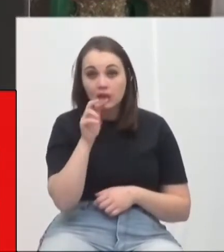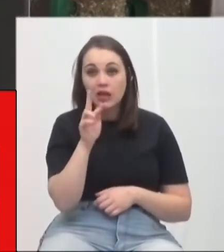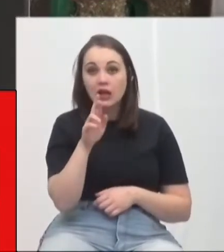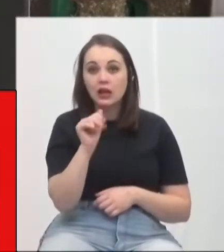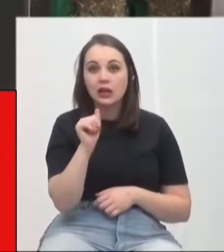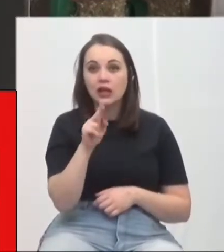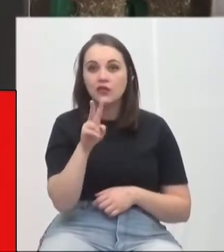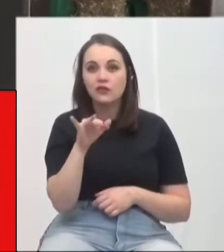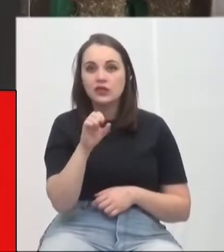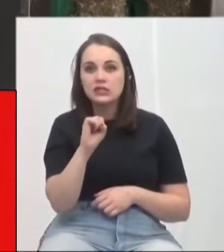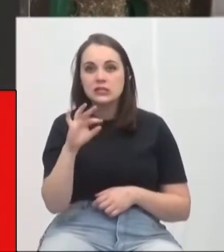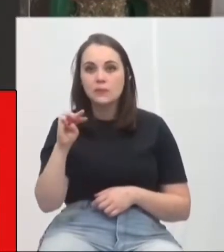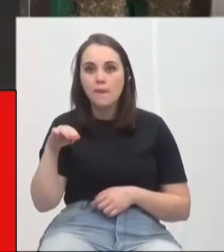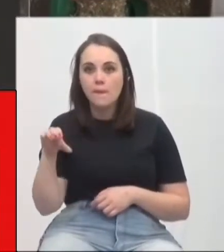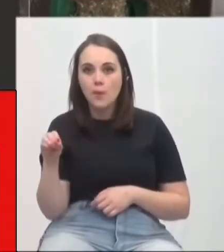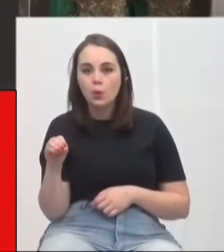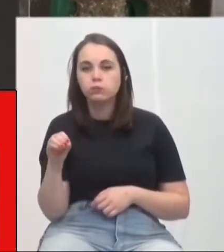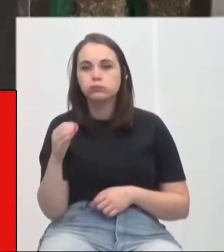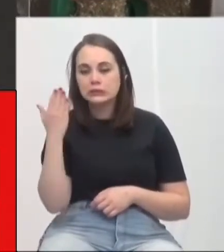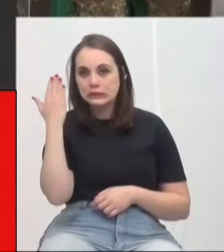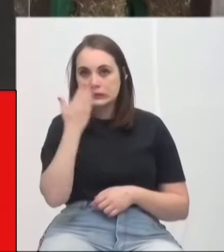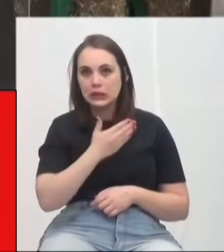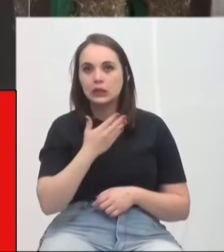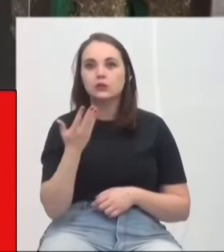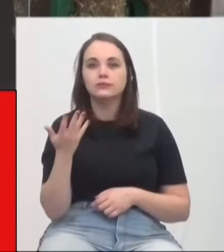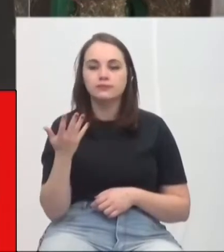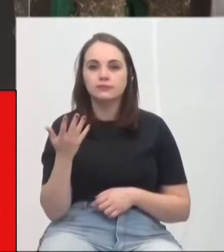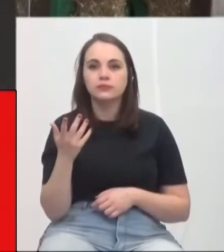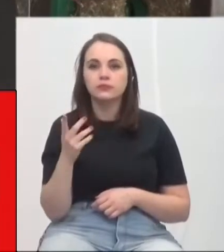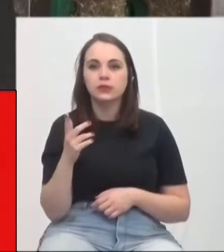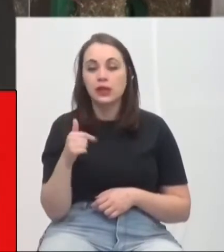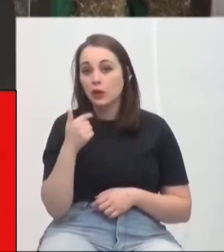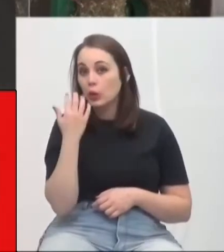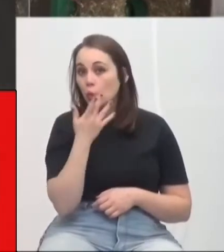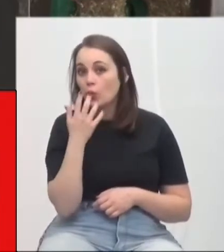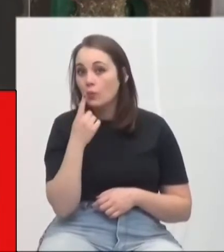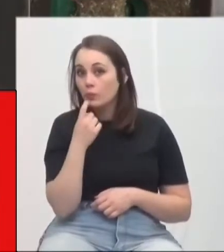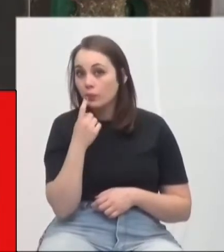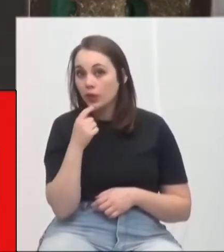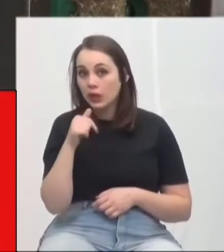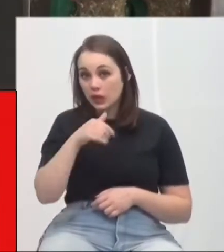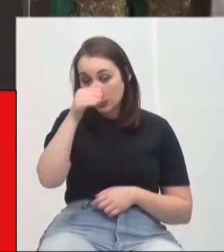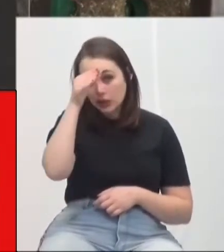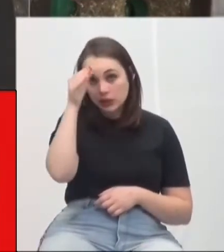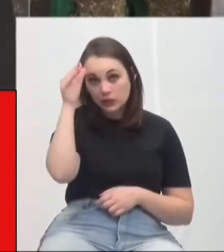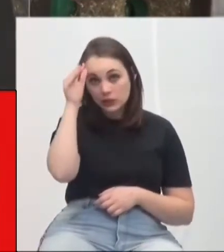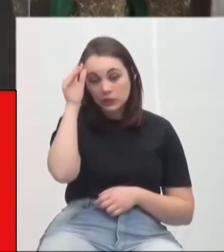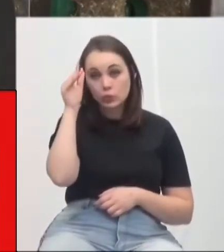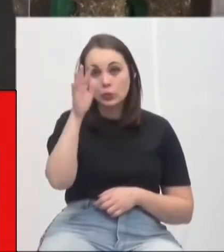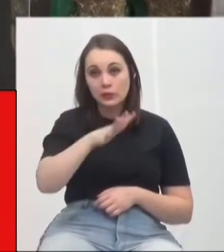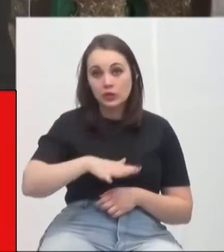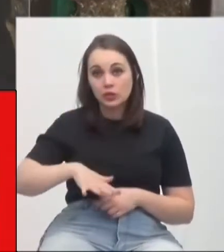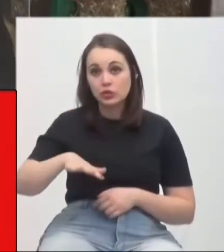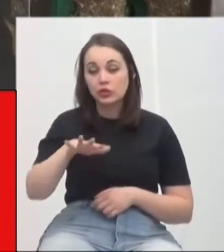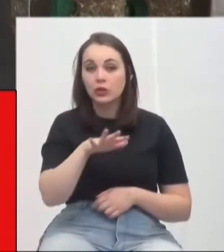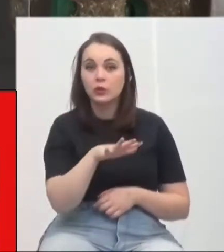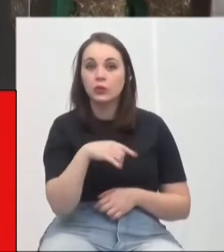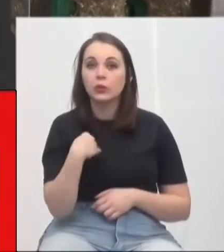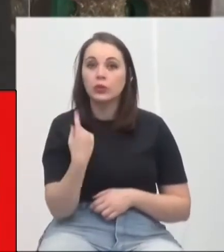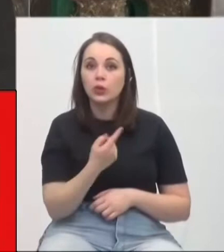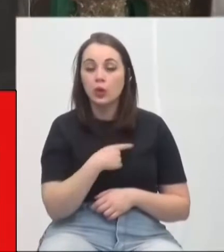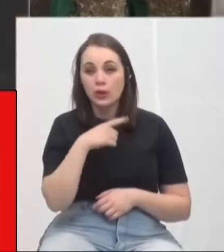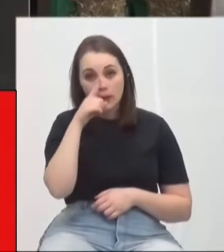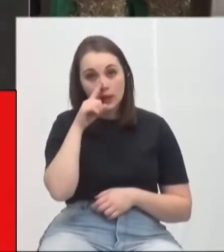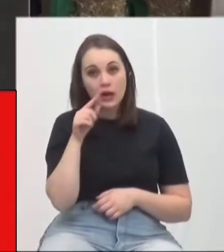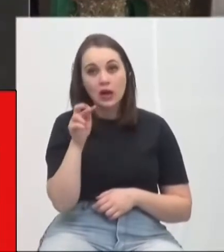que seria o vermelho, né? E Criciúma, região da REC, nós estamos em risco